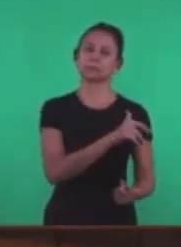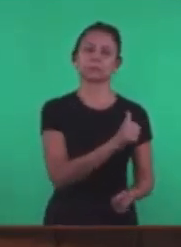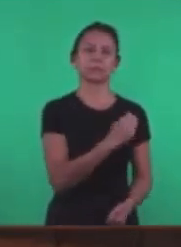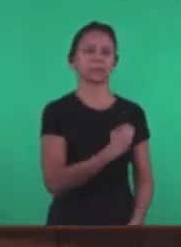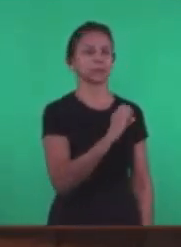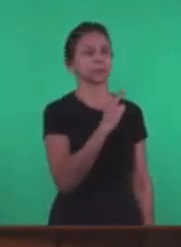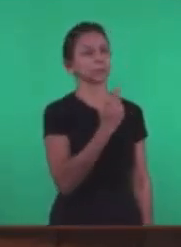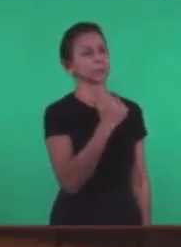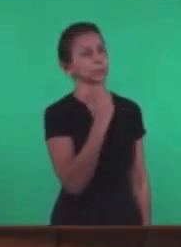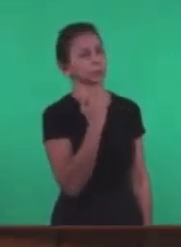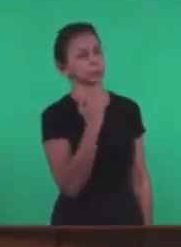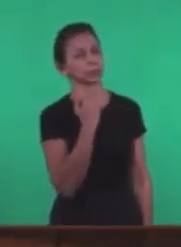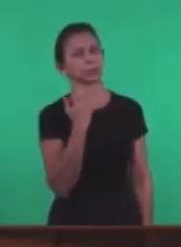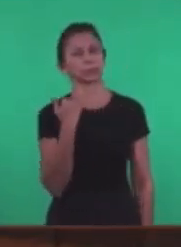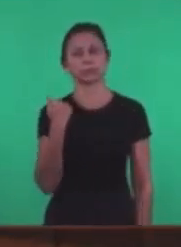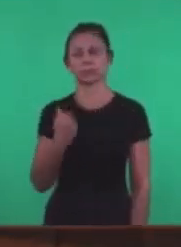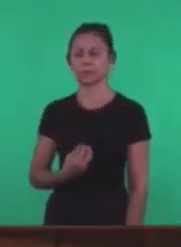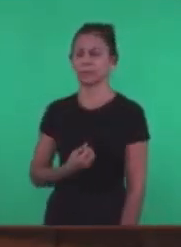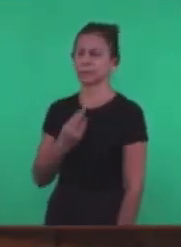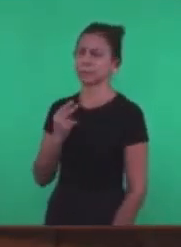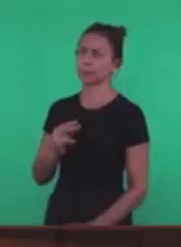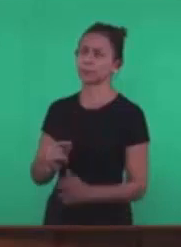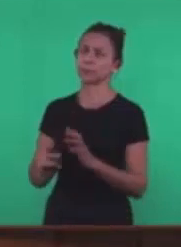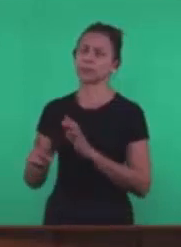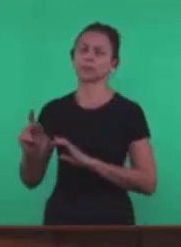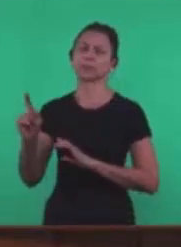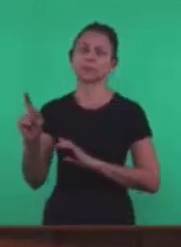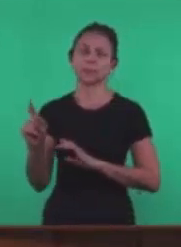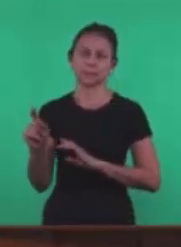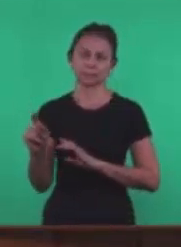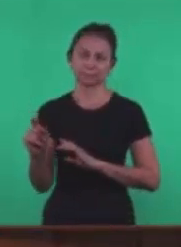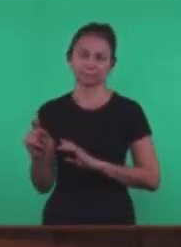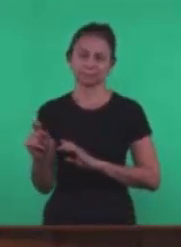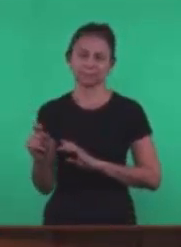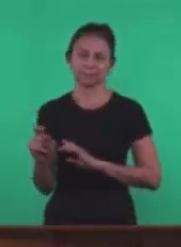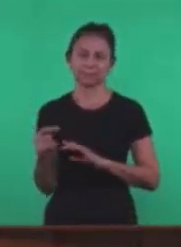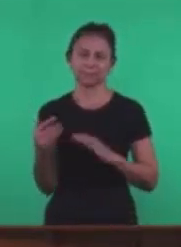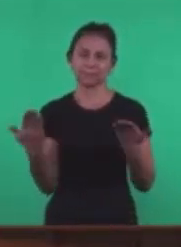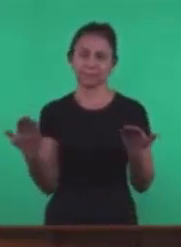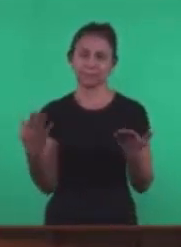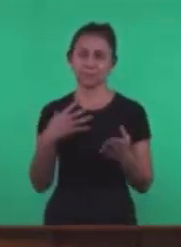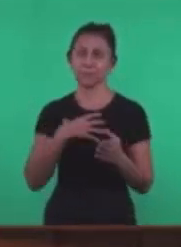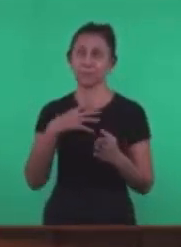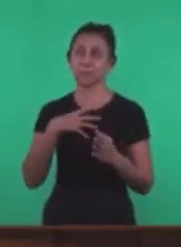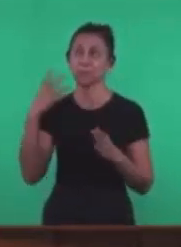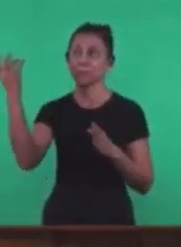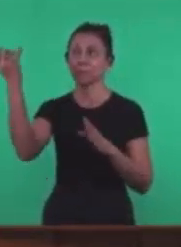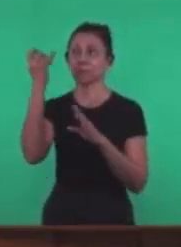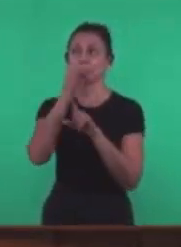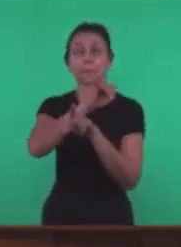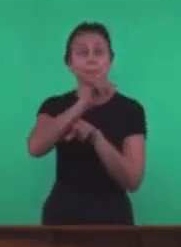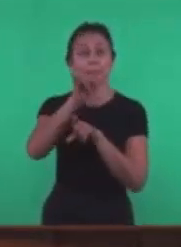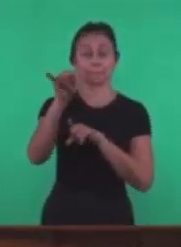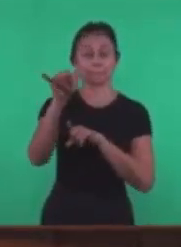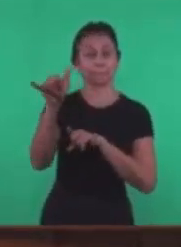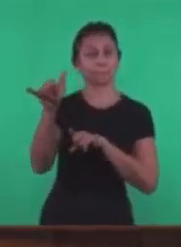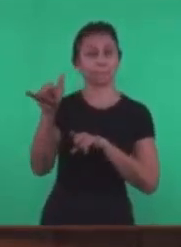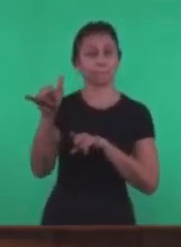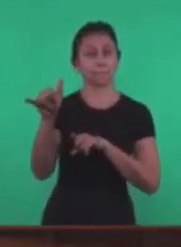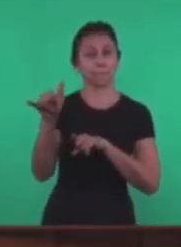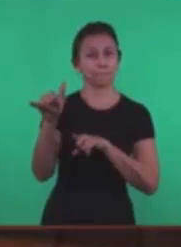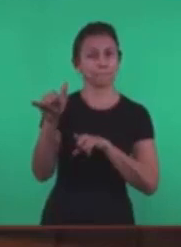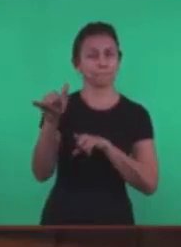abundância Então Aí está o lado Profético Tudo aquilo Que Jesus